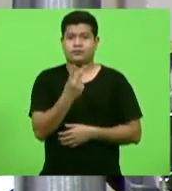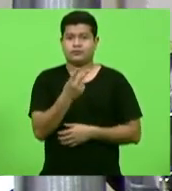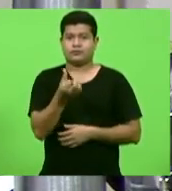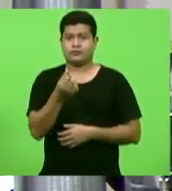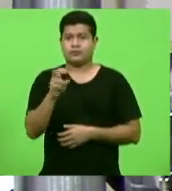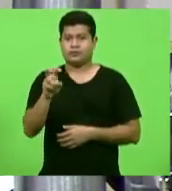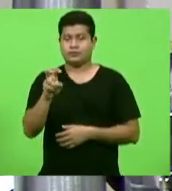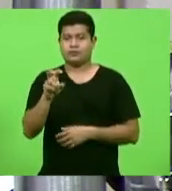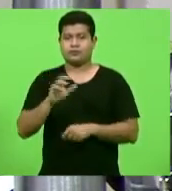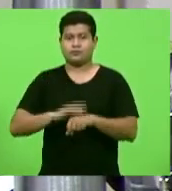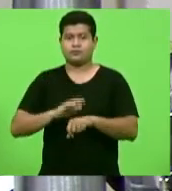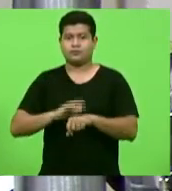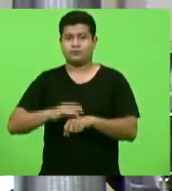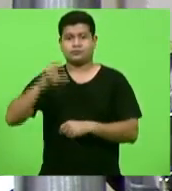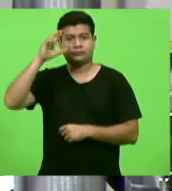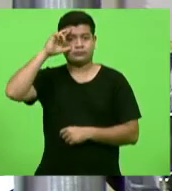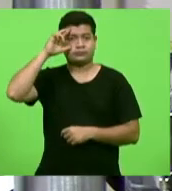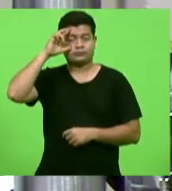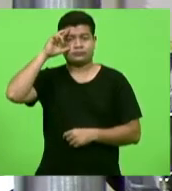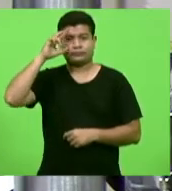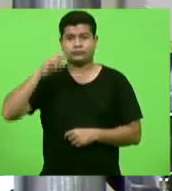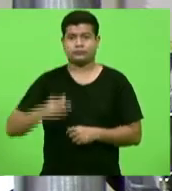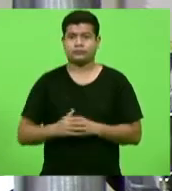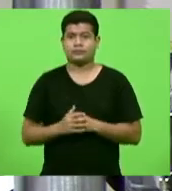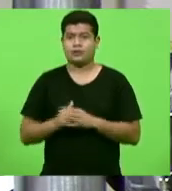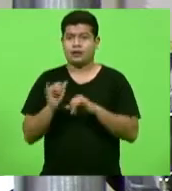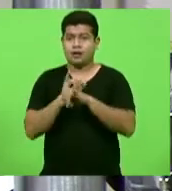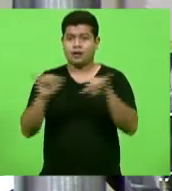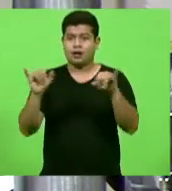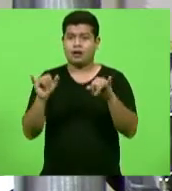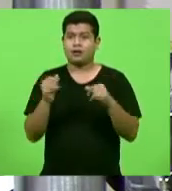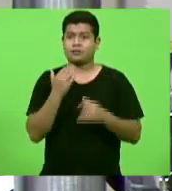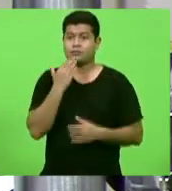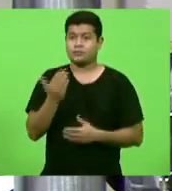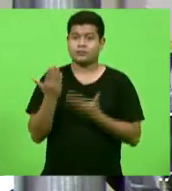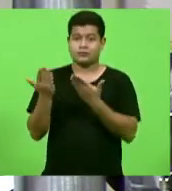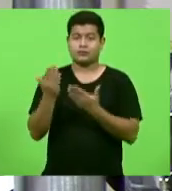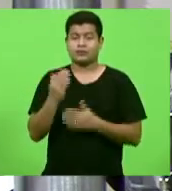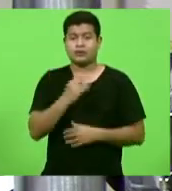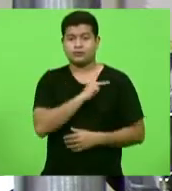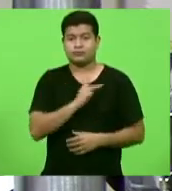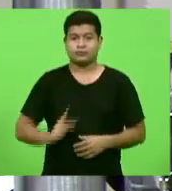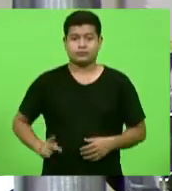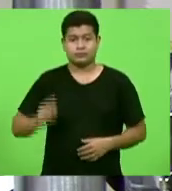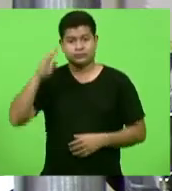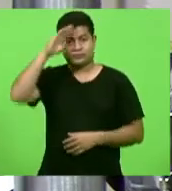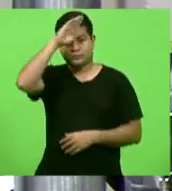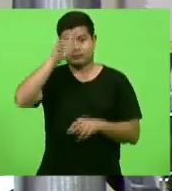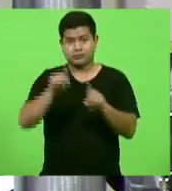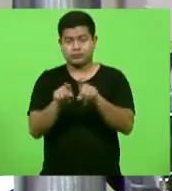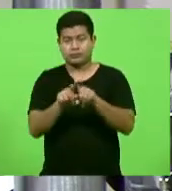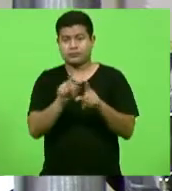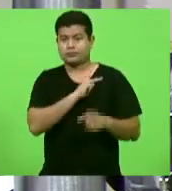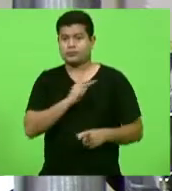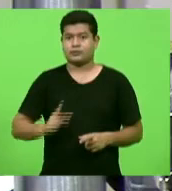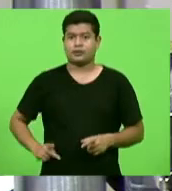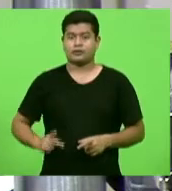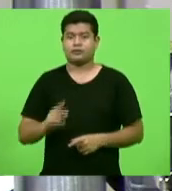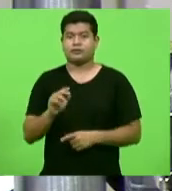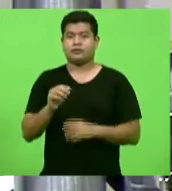deputado Ricardo Alba, manifestando apelo ao presidente da República e ao presidente do Instituto Chico Mendes,